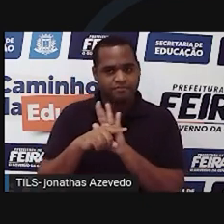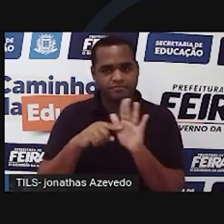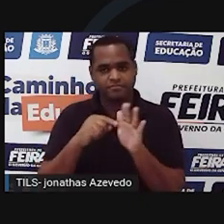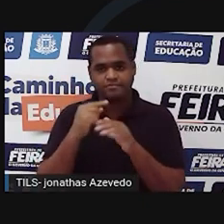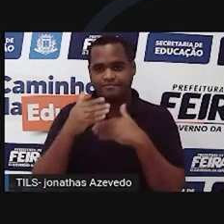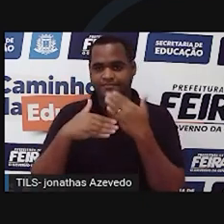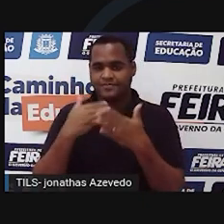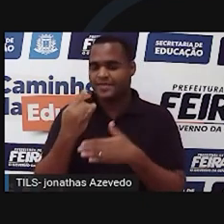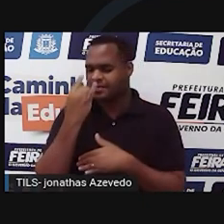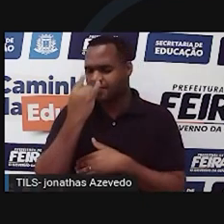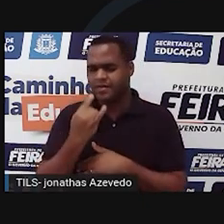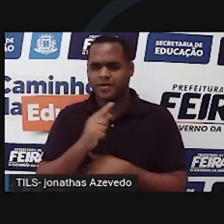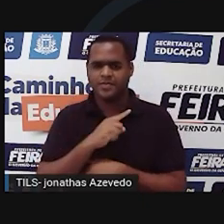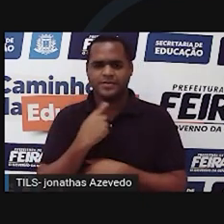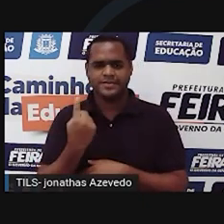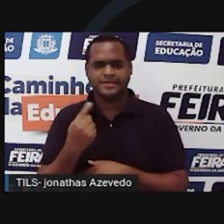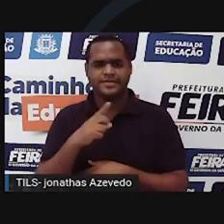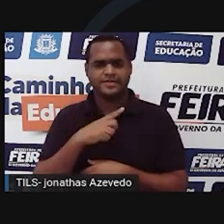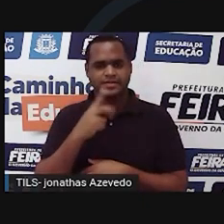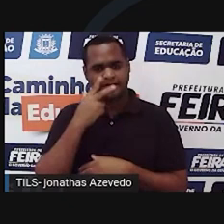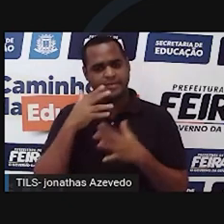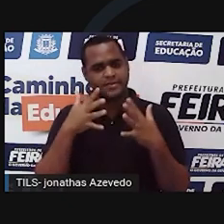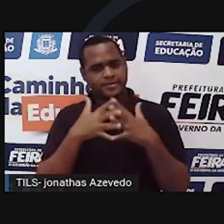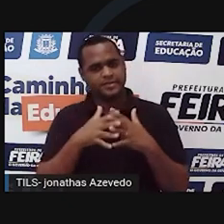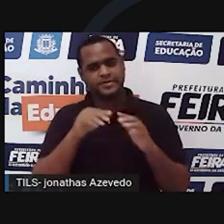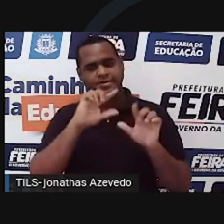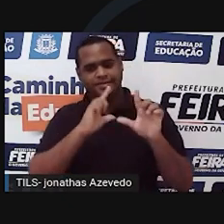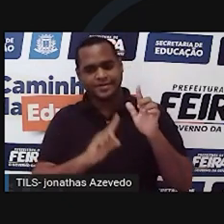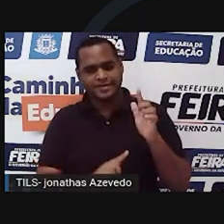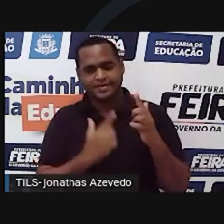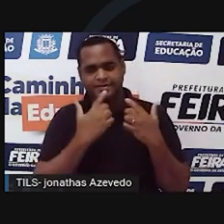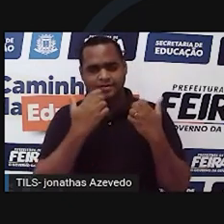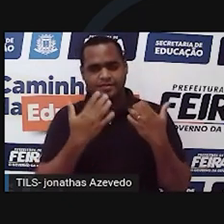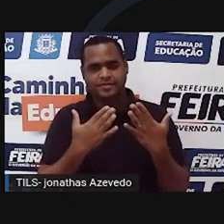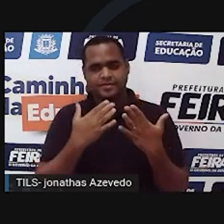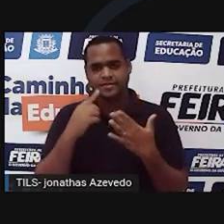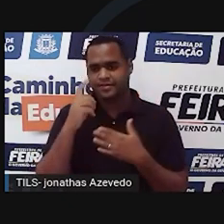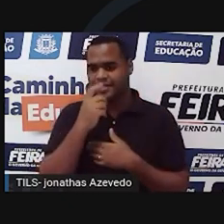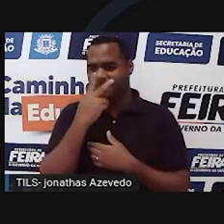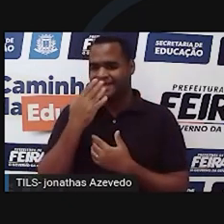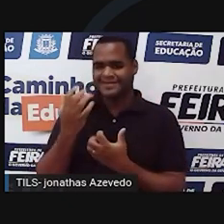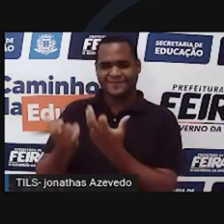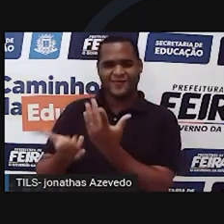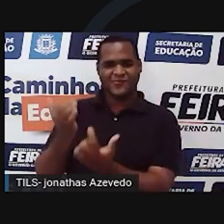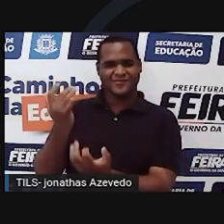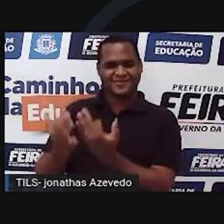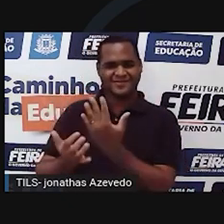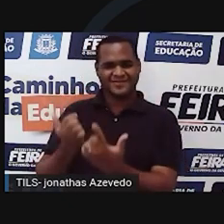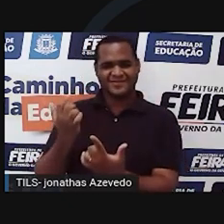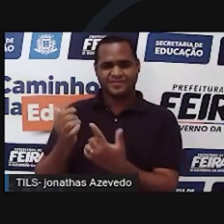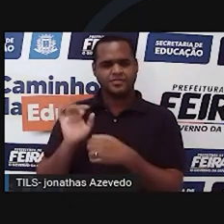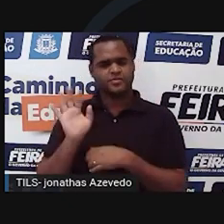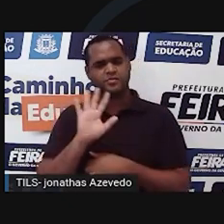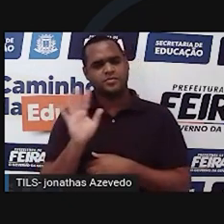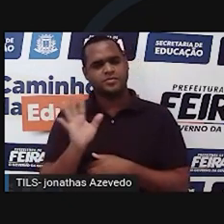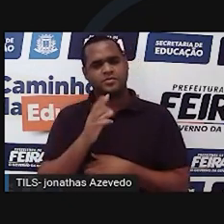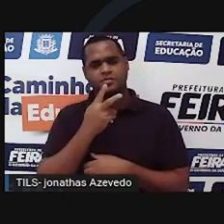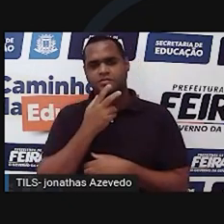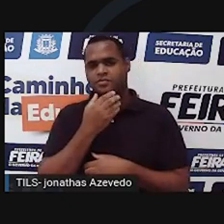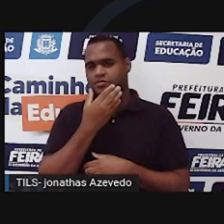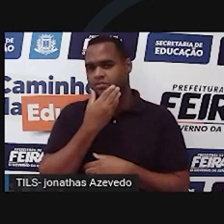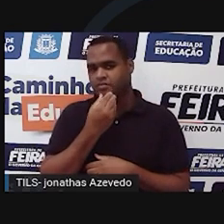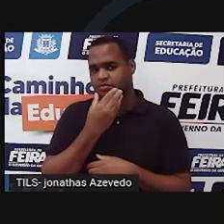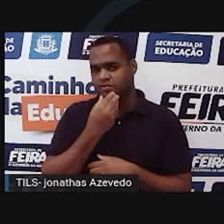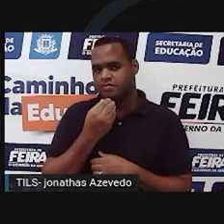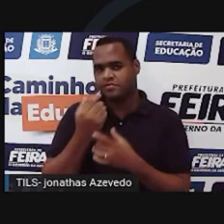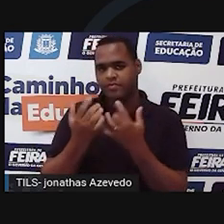morrendo cego. Mas se faz muita confusão na literatura achando que ele foi queimado vivo. Não, ele não foi queimado vivo. Quem foi queimado vivo